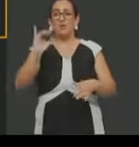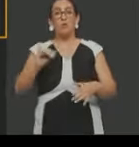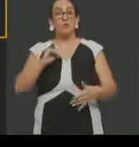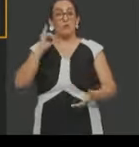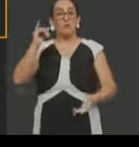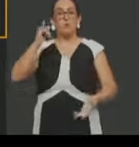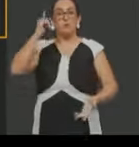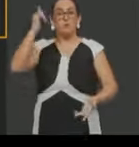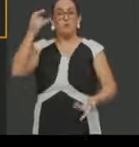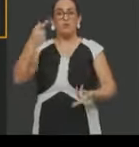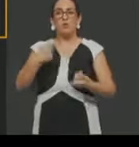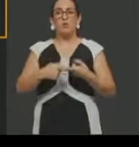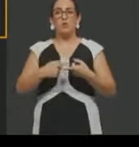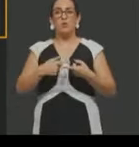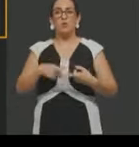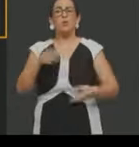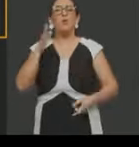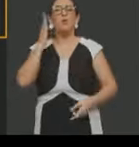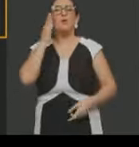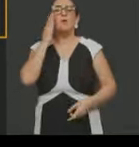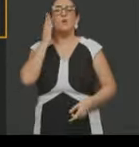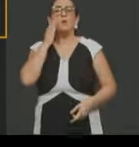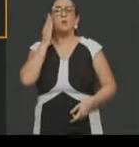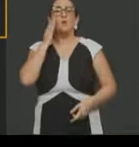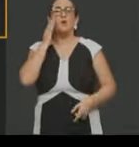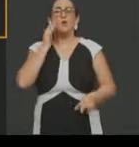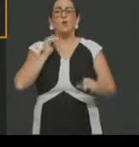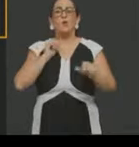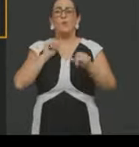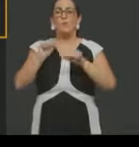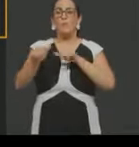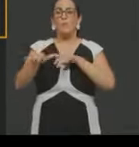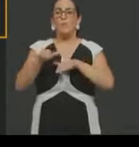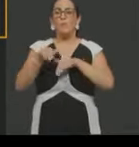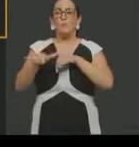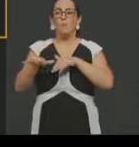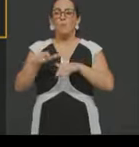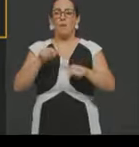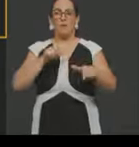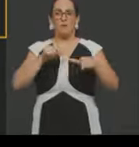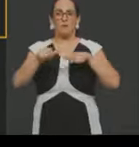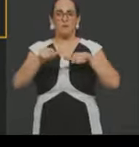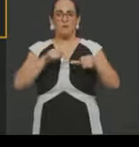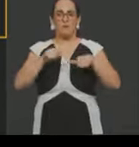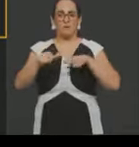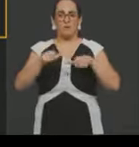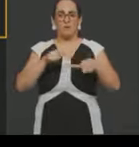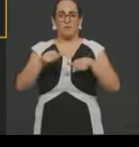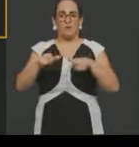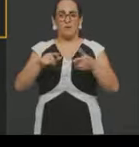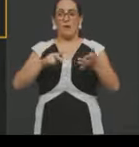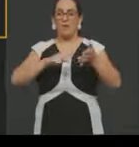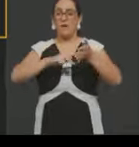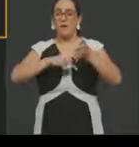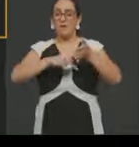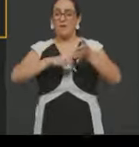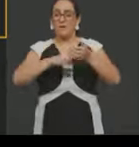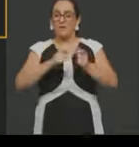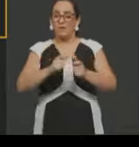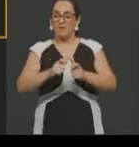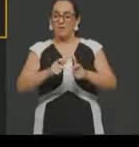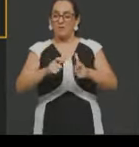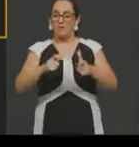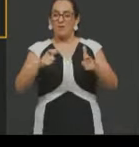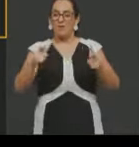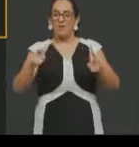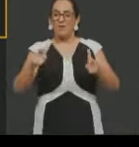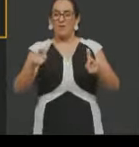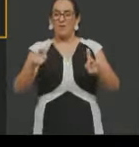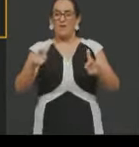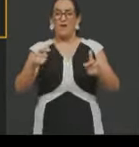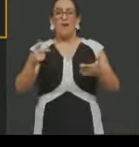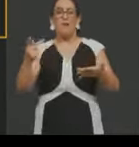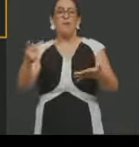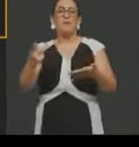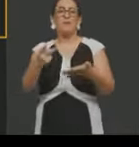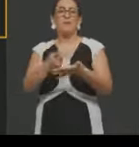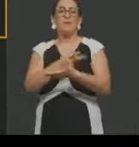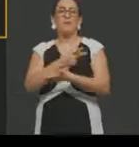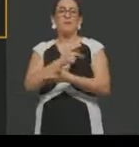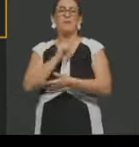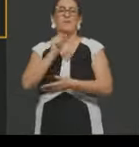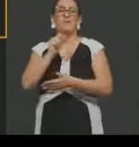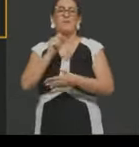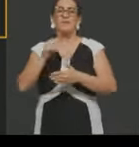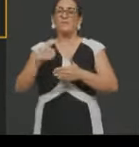entende que o movimento trabalhista, né, o crescimento desse movimento sindical, ele é feito de avanços muito